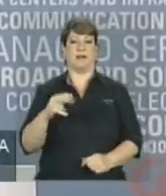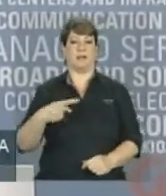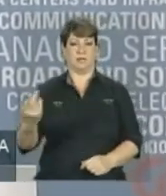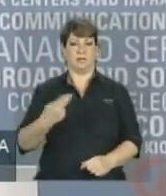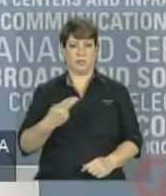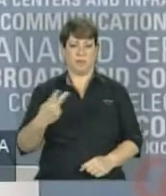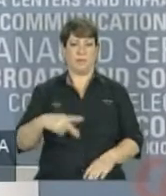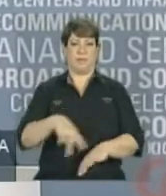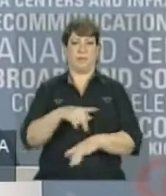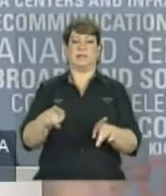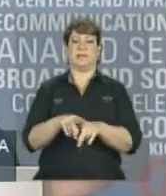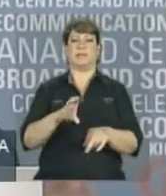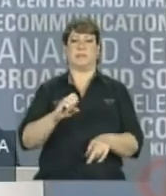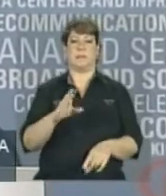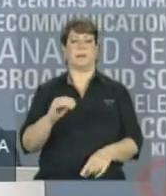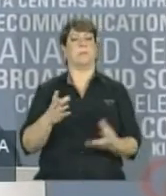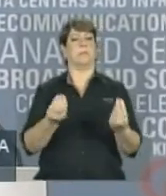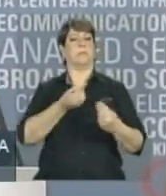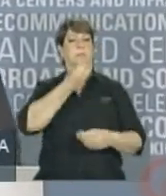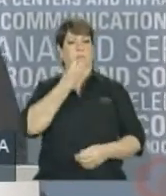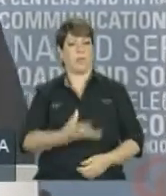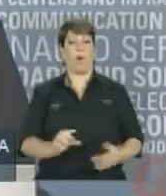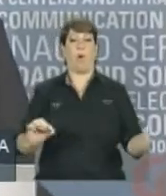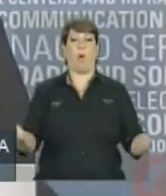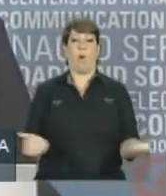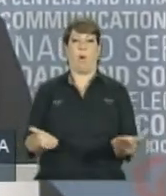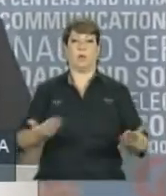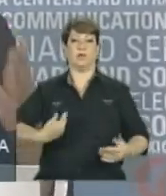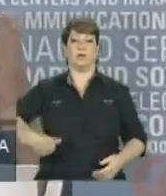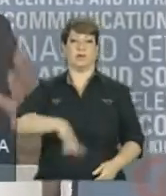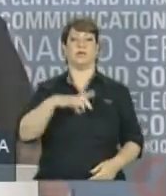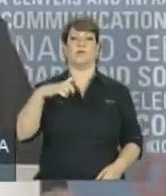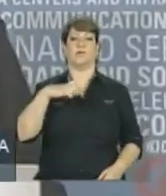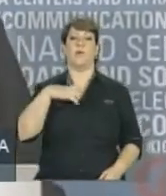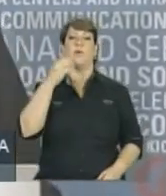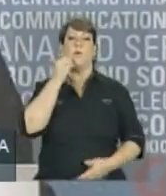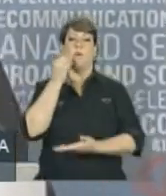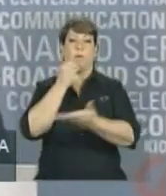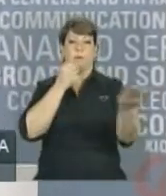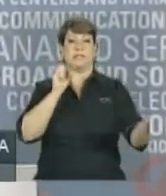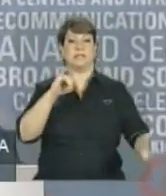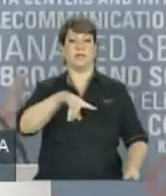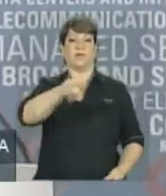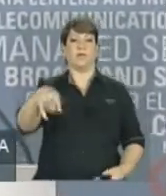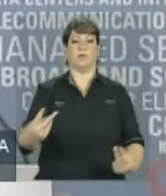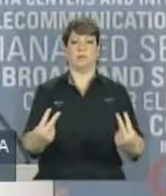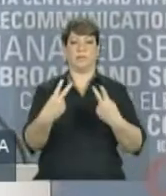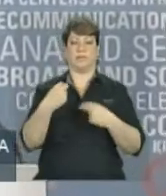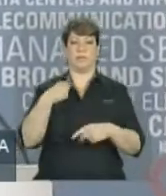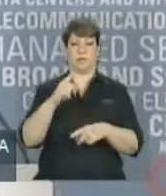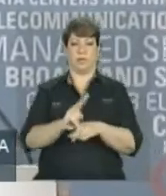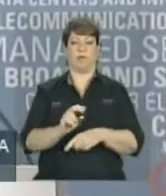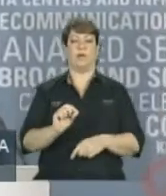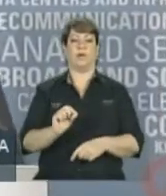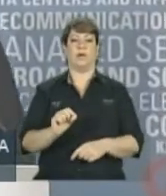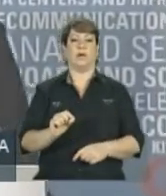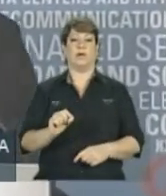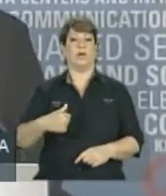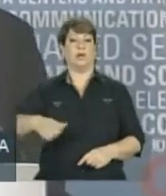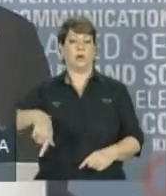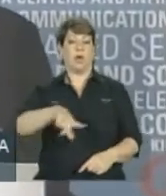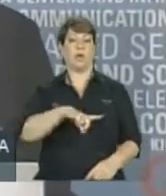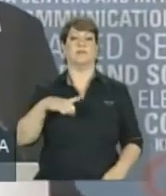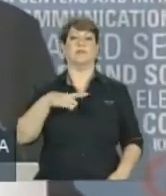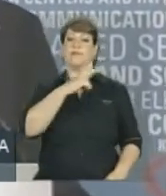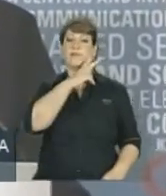produtiva. Hoje nós tivemos oportunidade, se vocês nos acompanharam, nós vimos uma